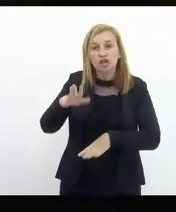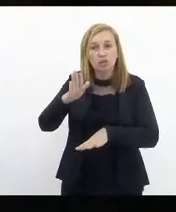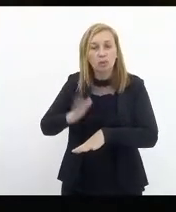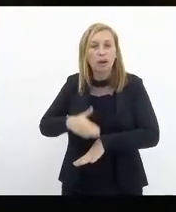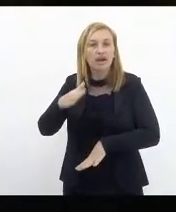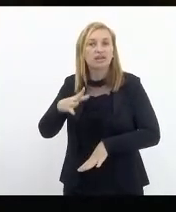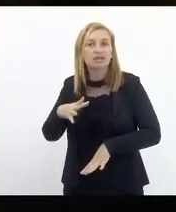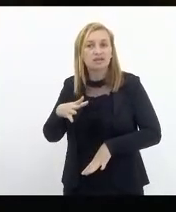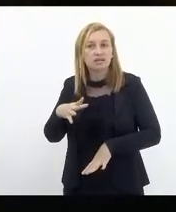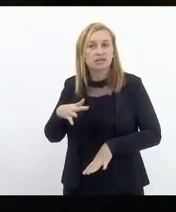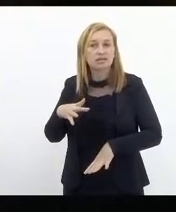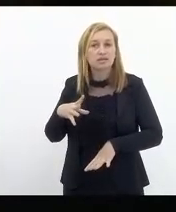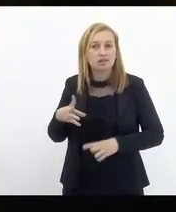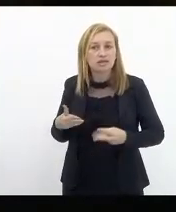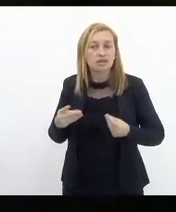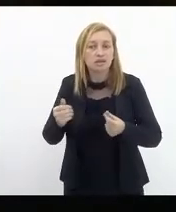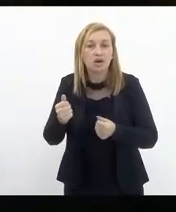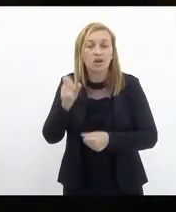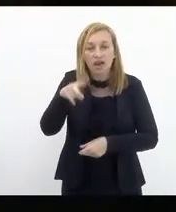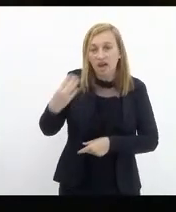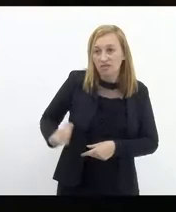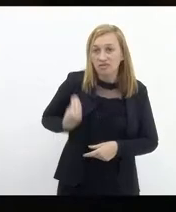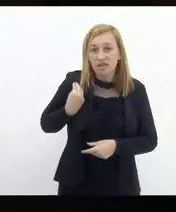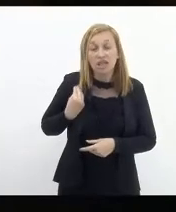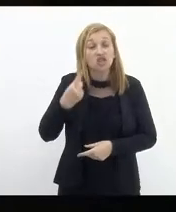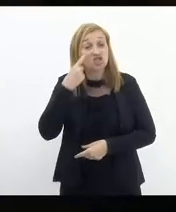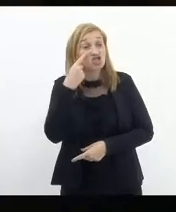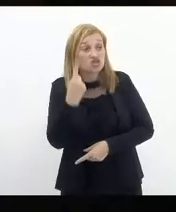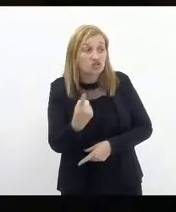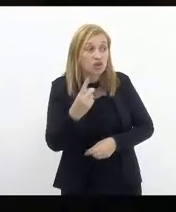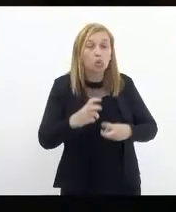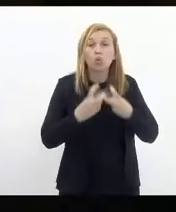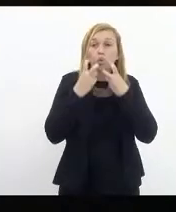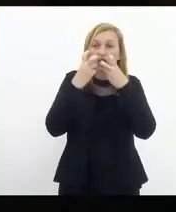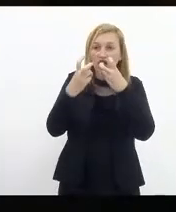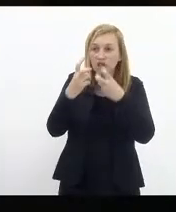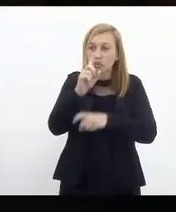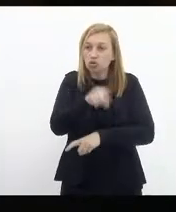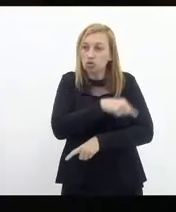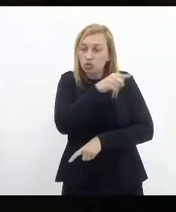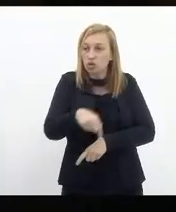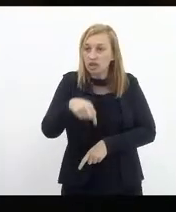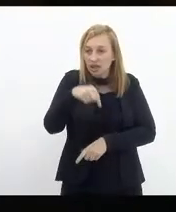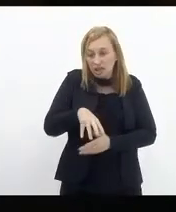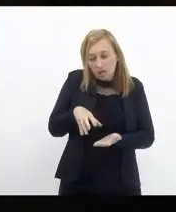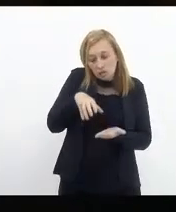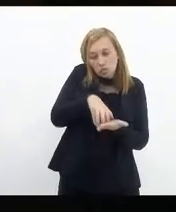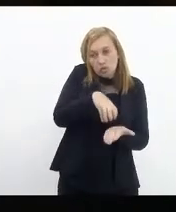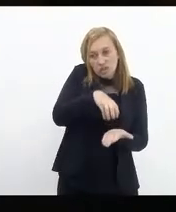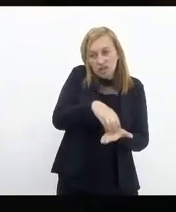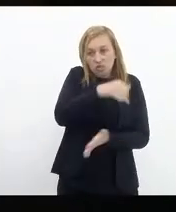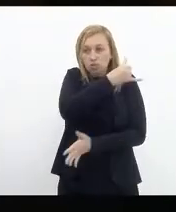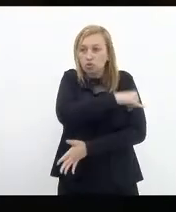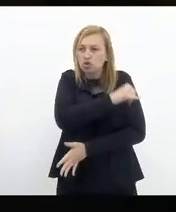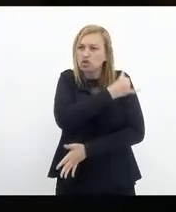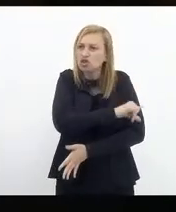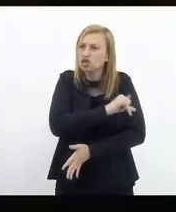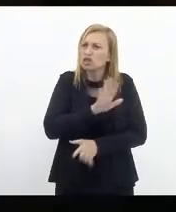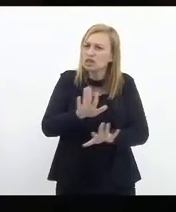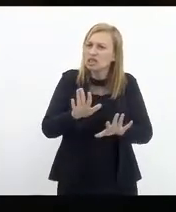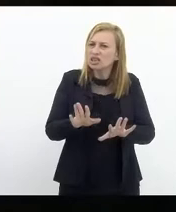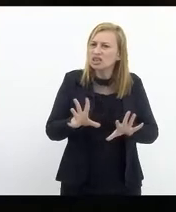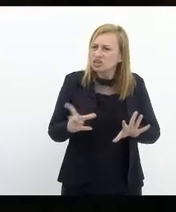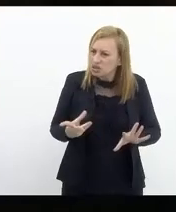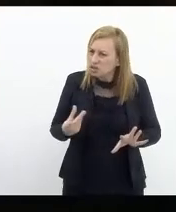essencial, que é o direito à vida. Então, a gente viu o grito dos excluídos aqui no centro do Rio de Janeiro de maneira muito